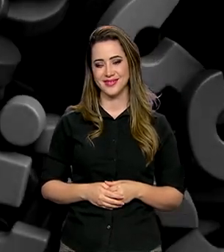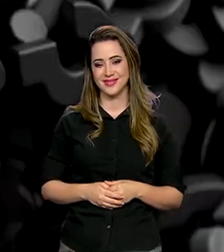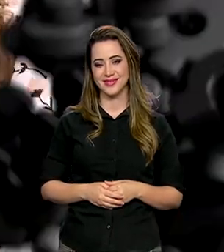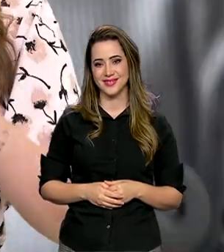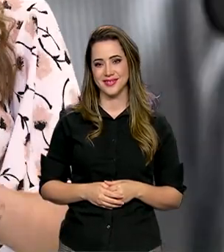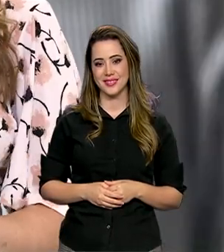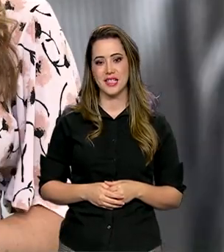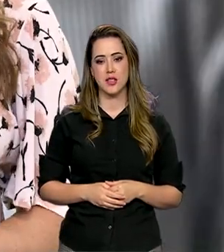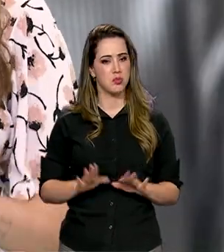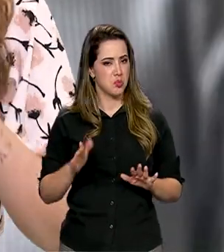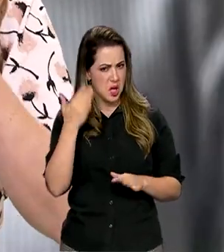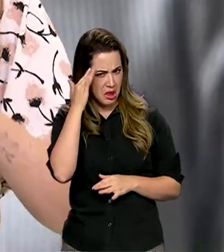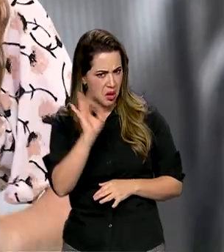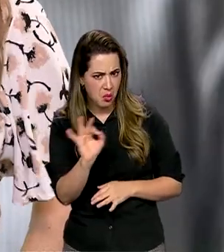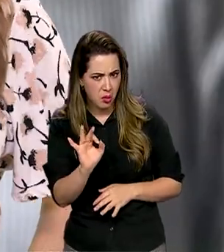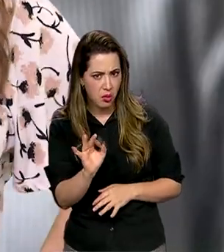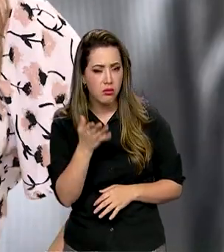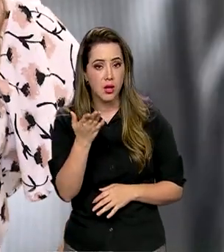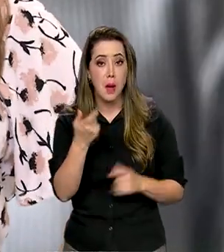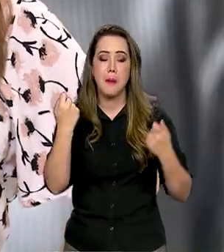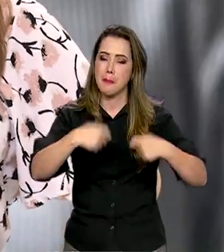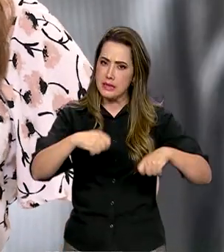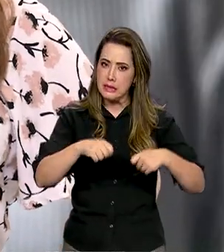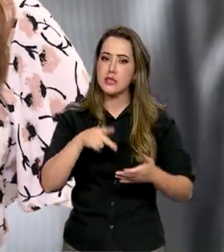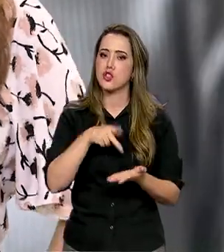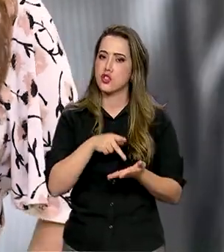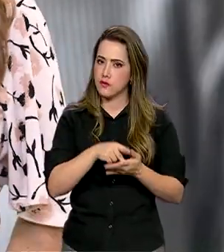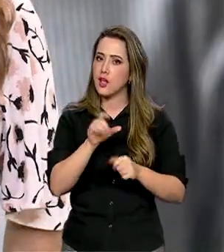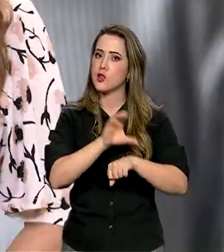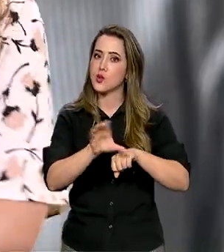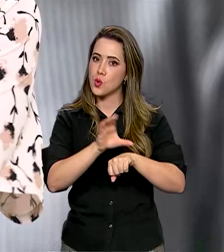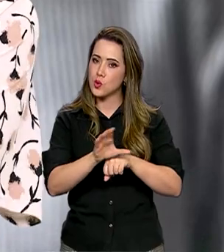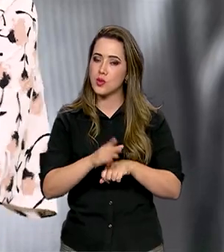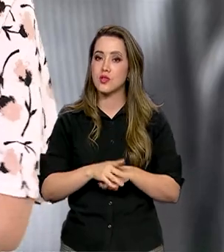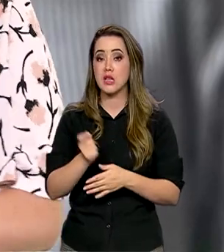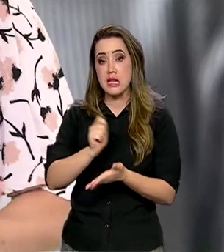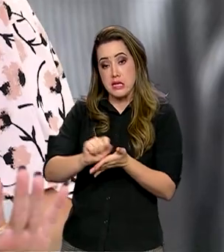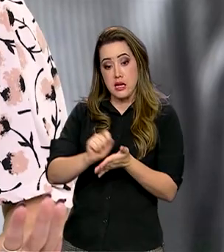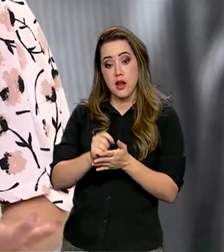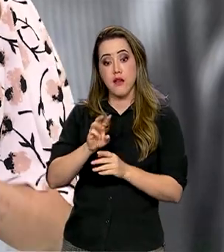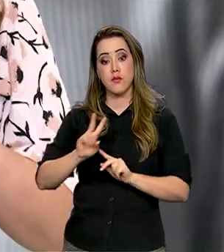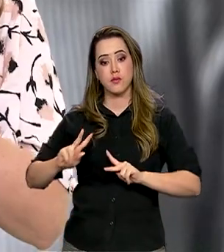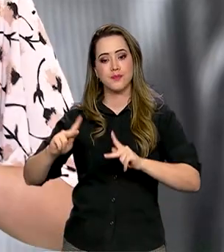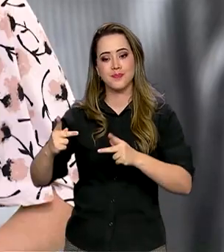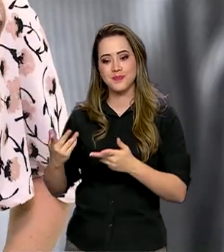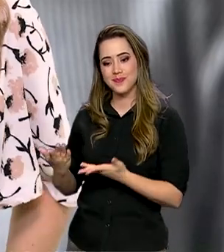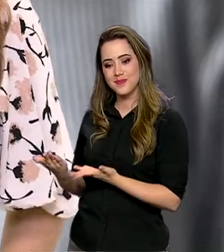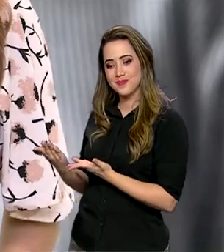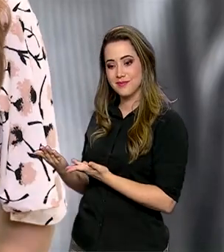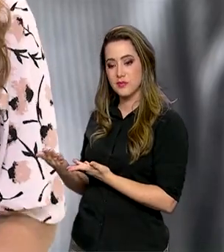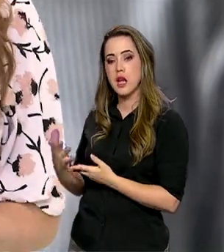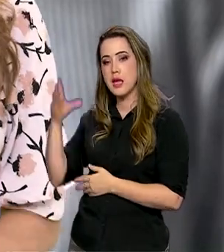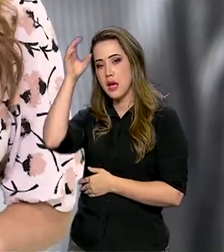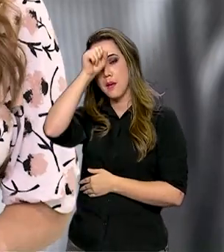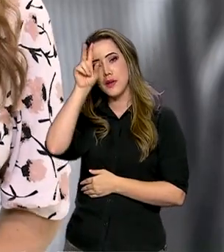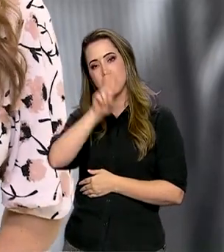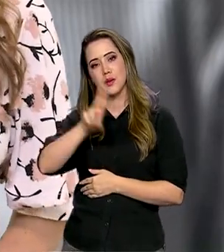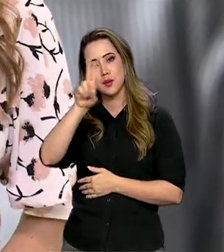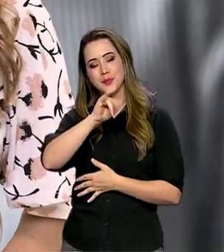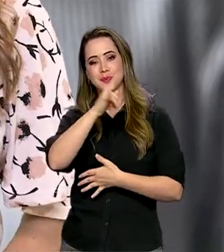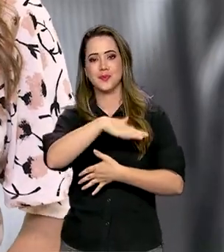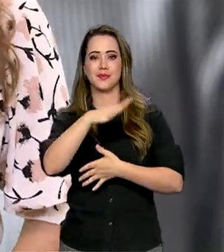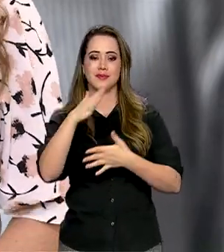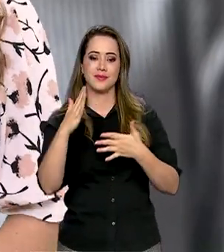Não entendeu? Então você precisa mesmo desse curso. Anota esse endereço aqui e aprenda a utilizar a língua